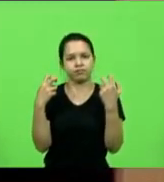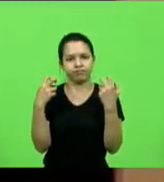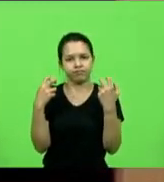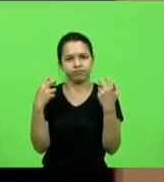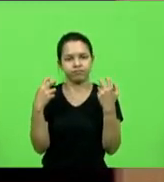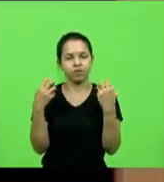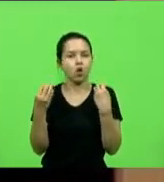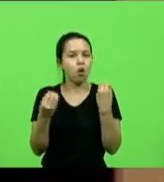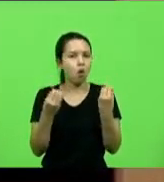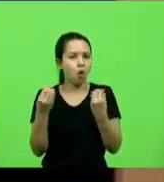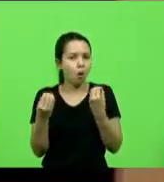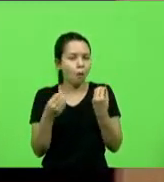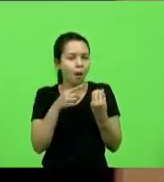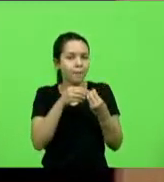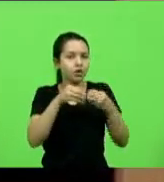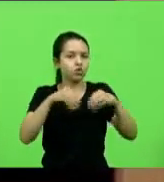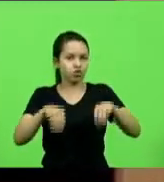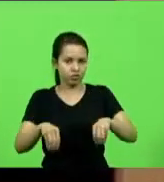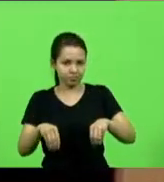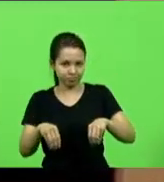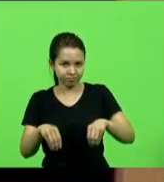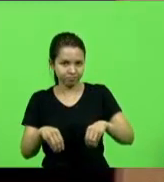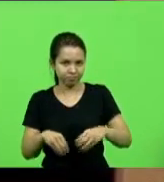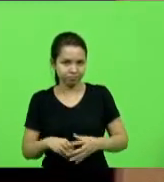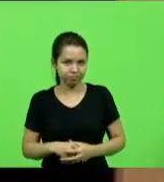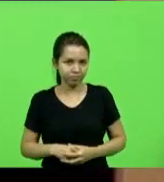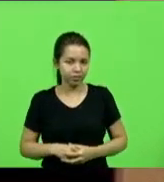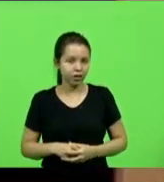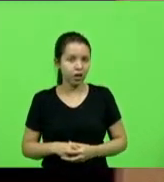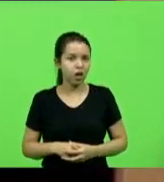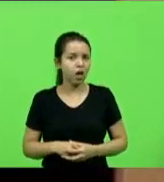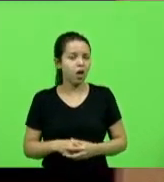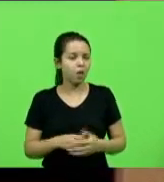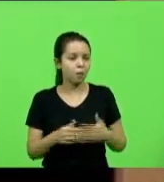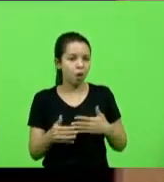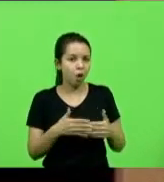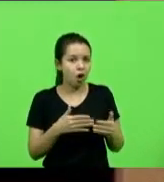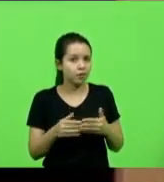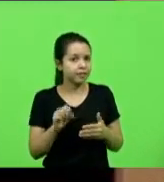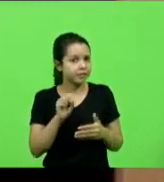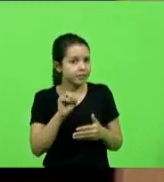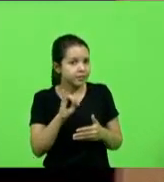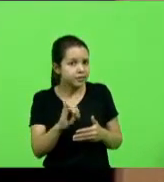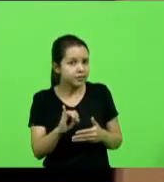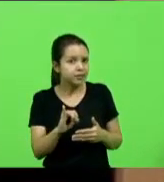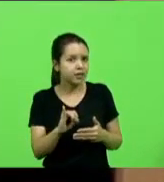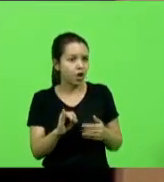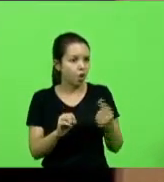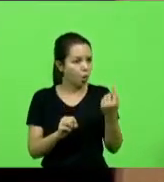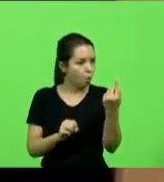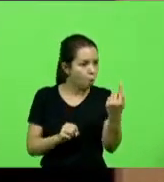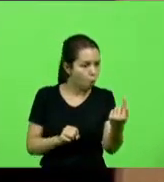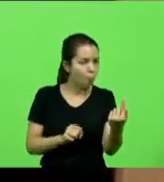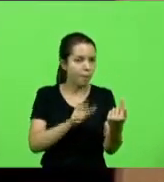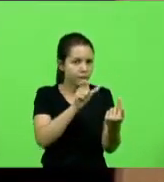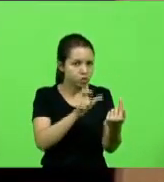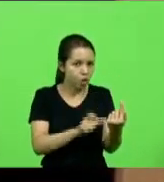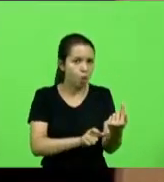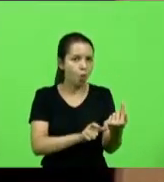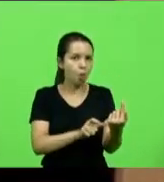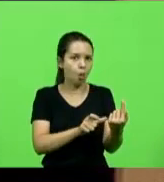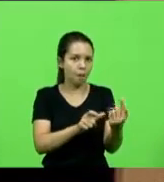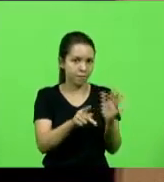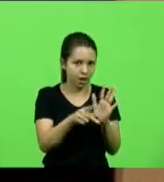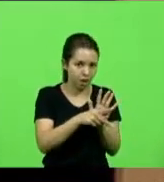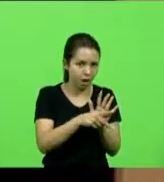pese. Mesmo quando um dos responsáveis seja autor de algum crime, a família